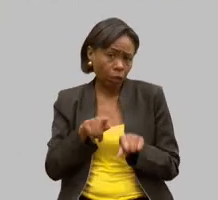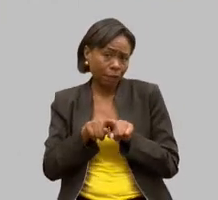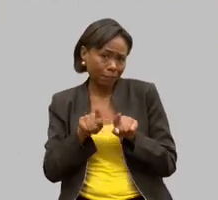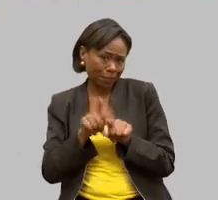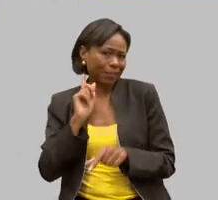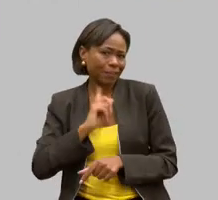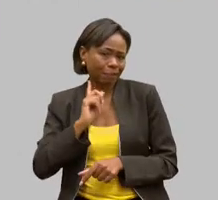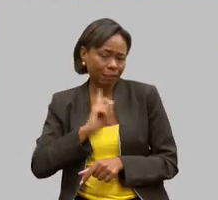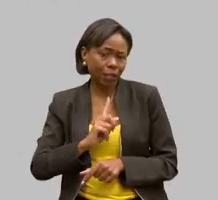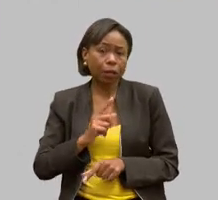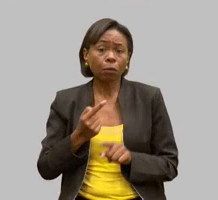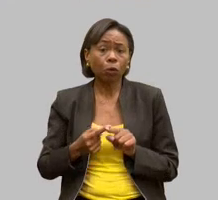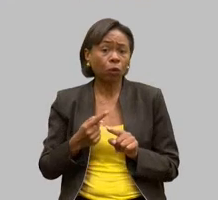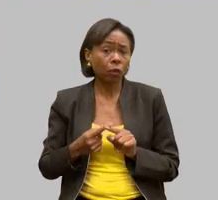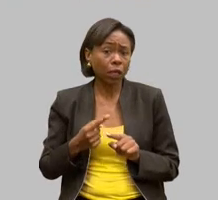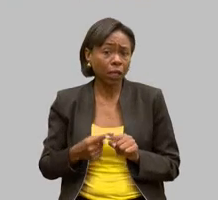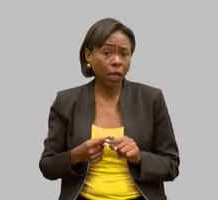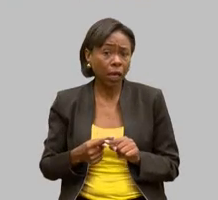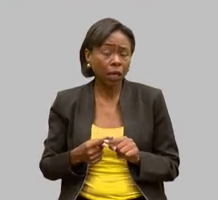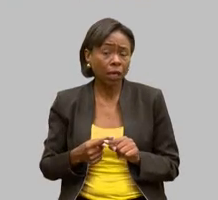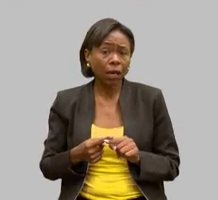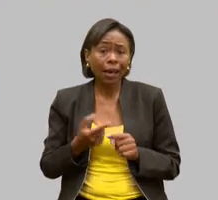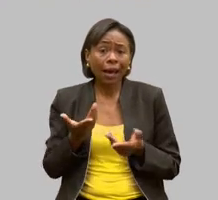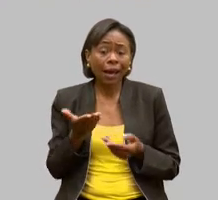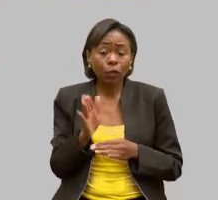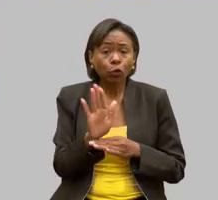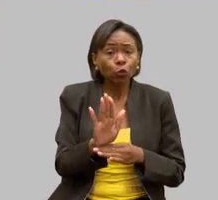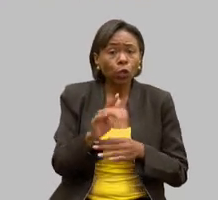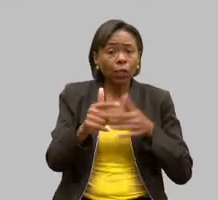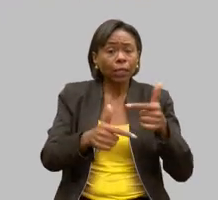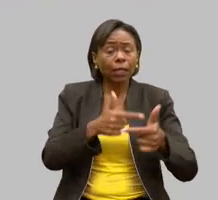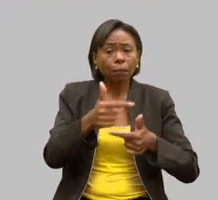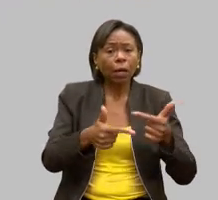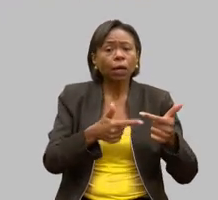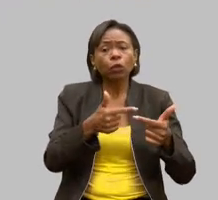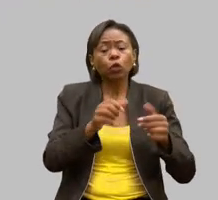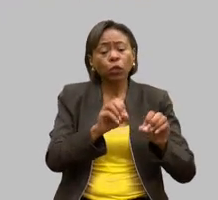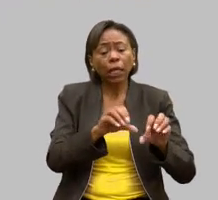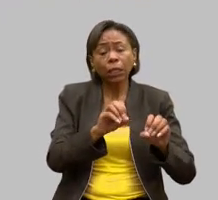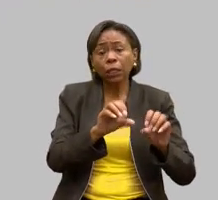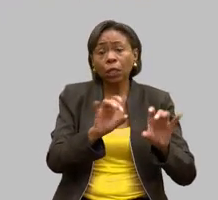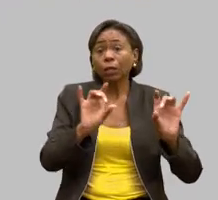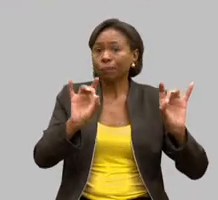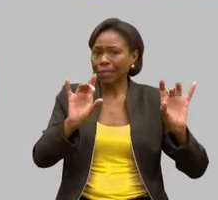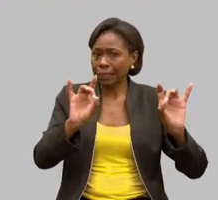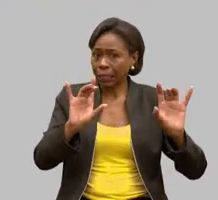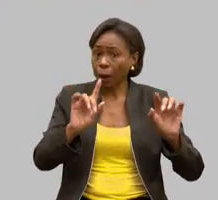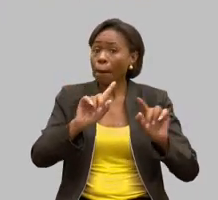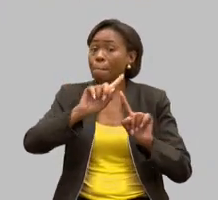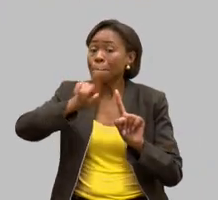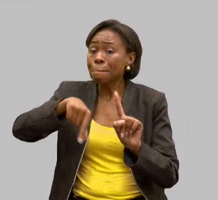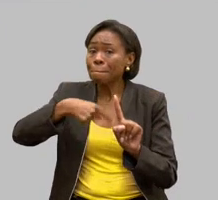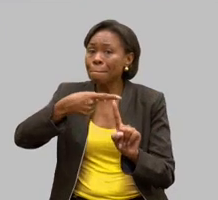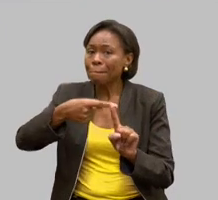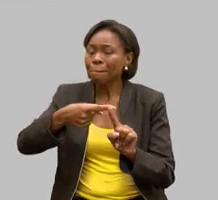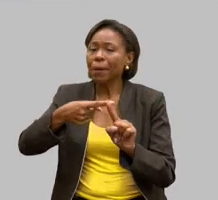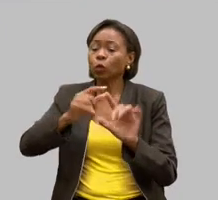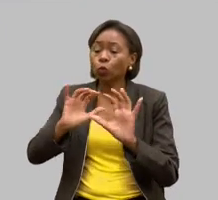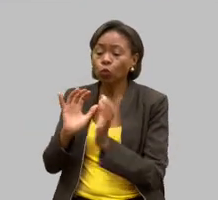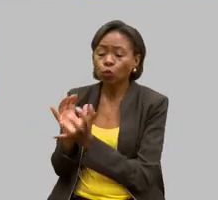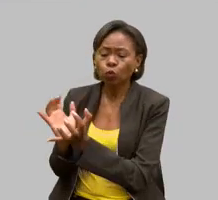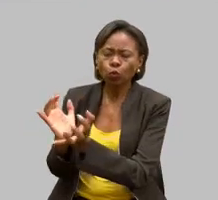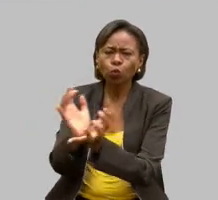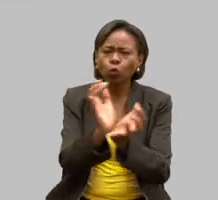vão muito além de oferecer serviços de educação especializada. Elas representam uma rede de apoio, um verdadeiro